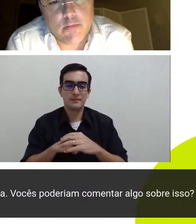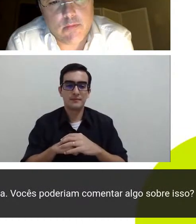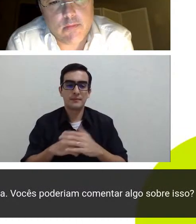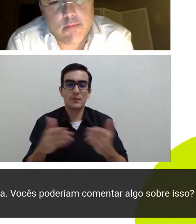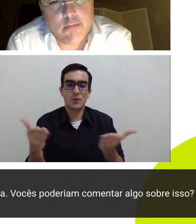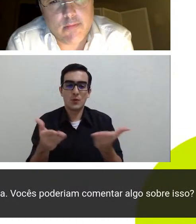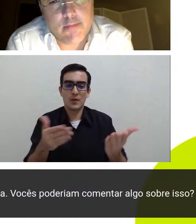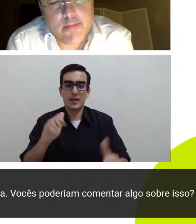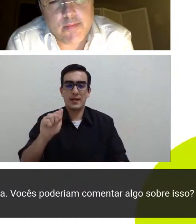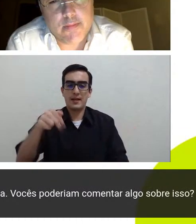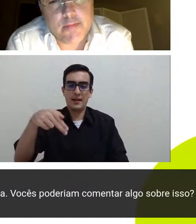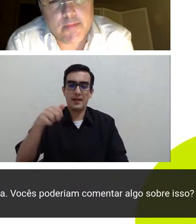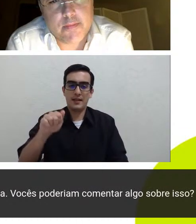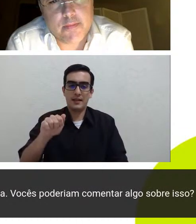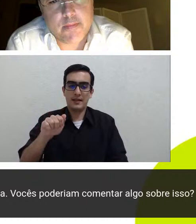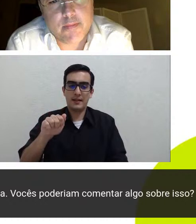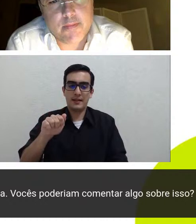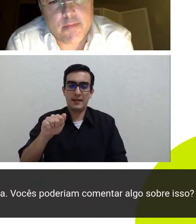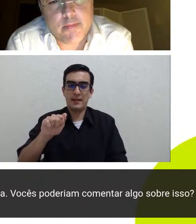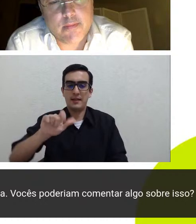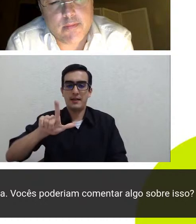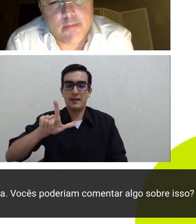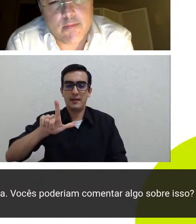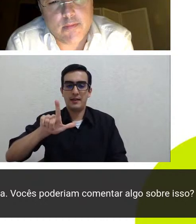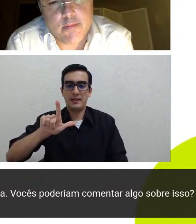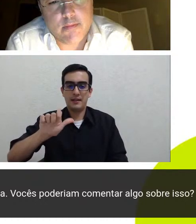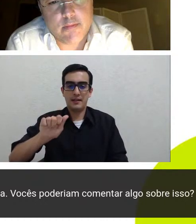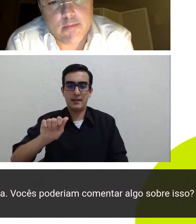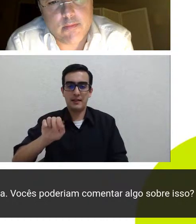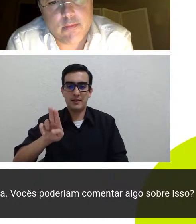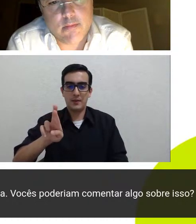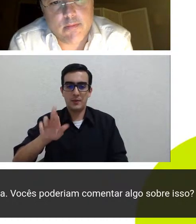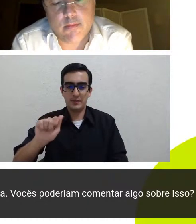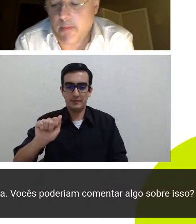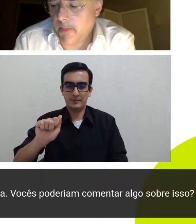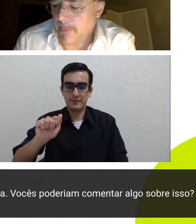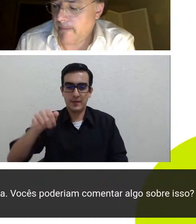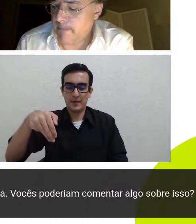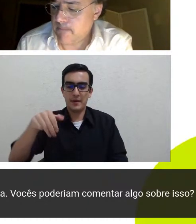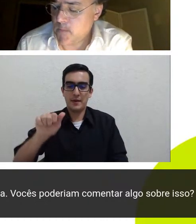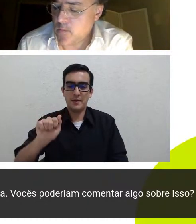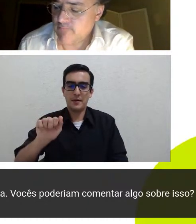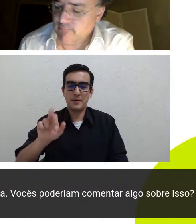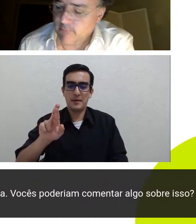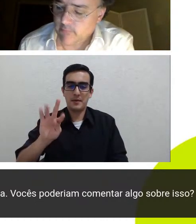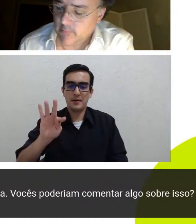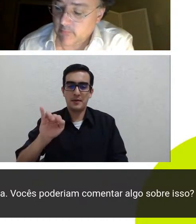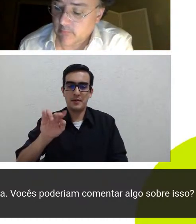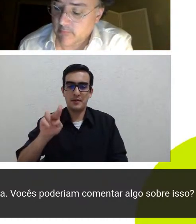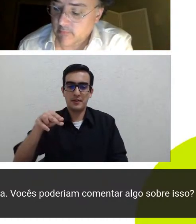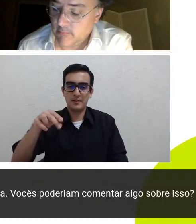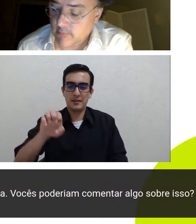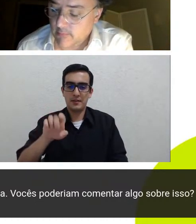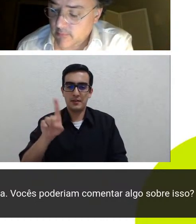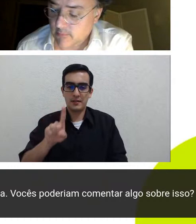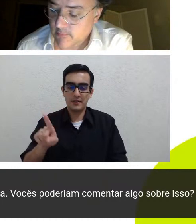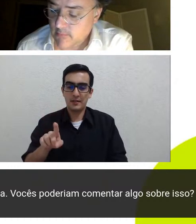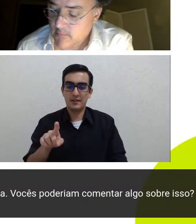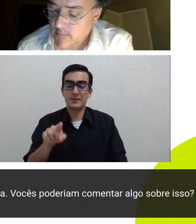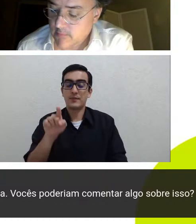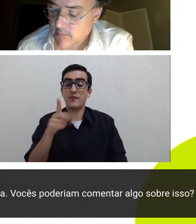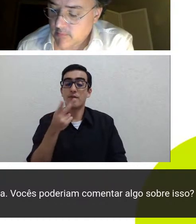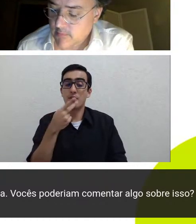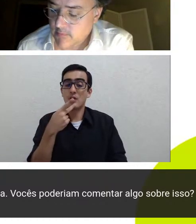Martínez ou Martínez ela diz o seguinte Howard me lembrou os novos ricos da nossa época